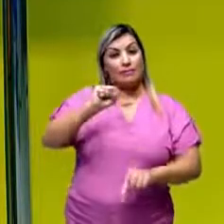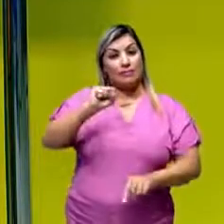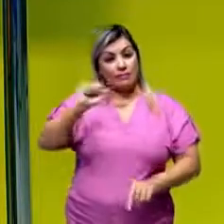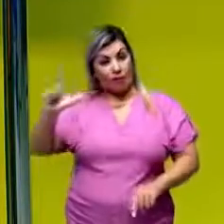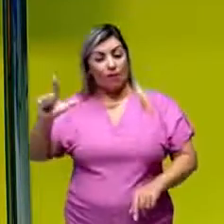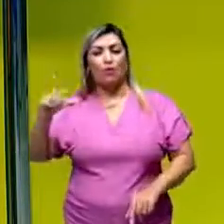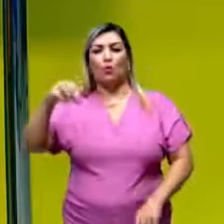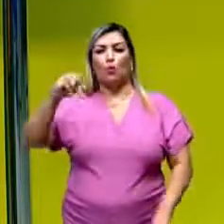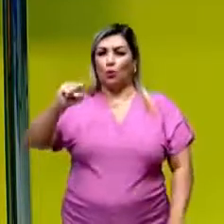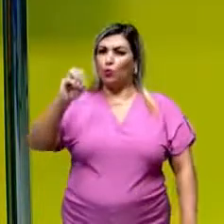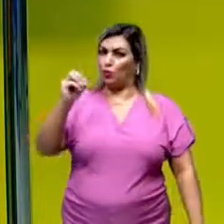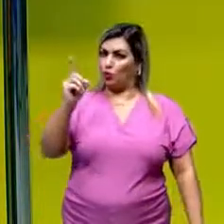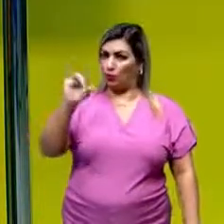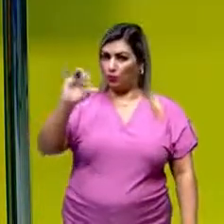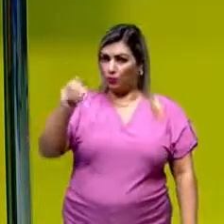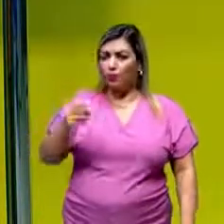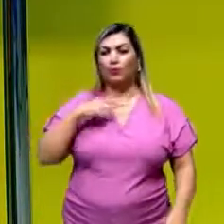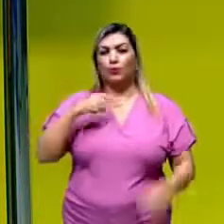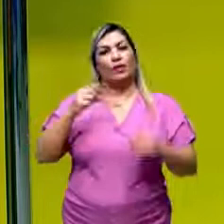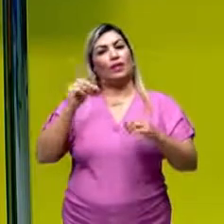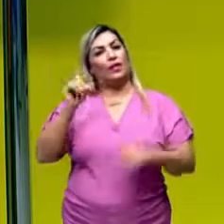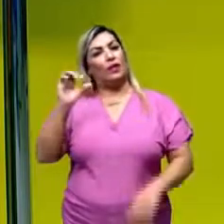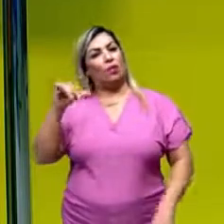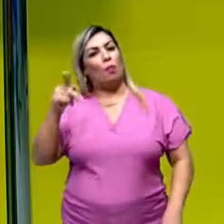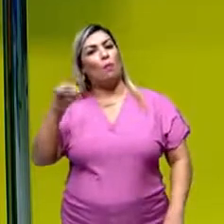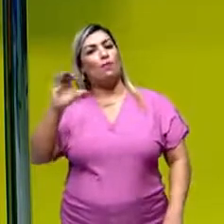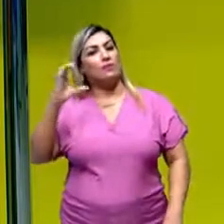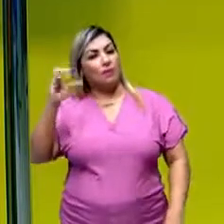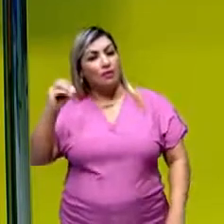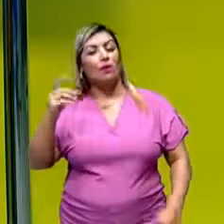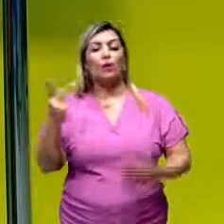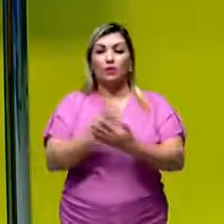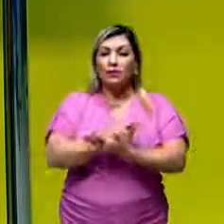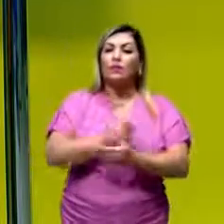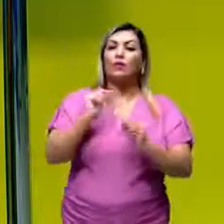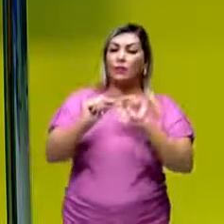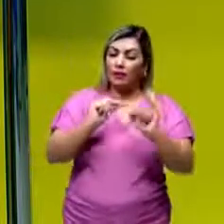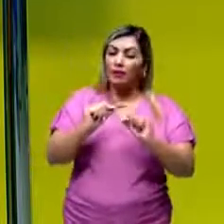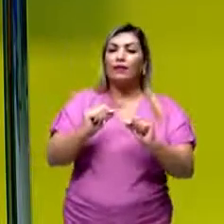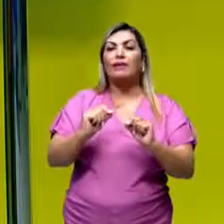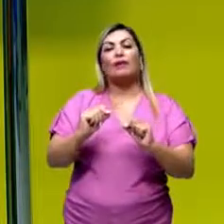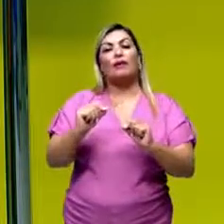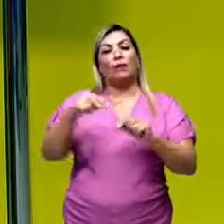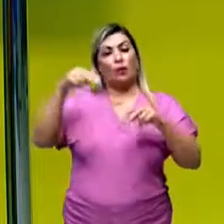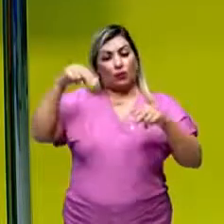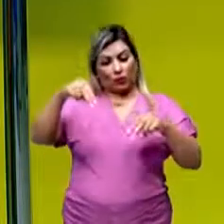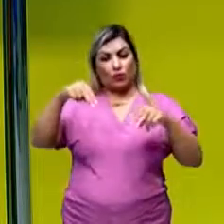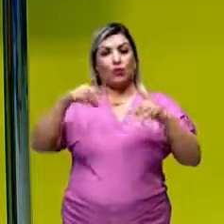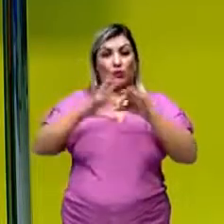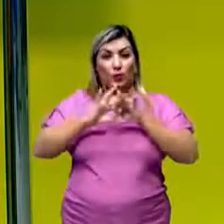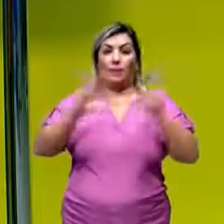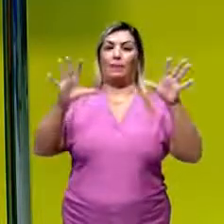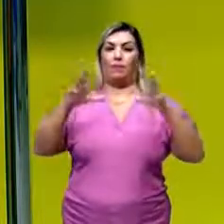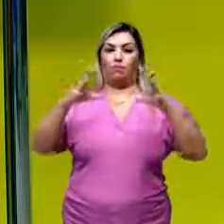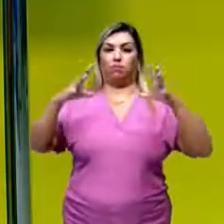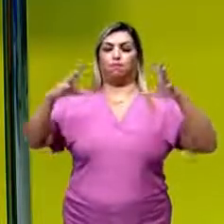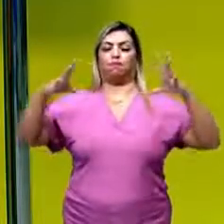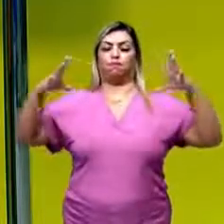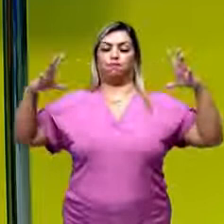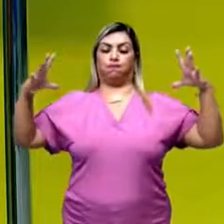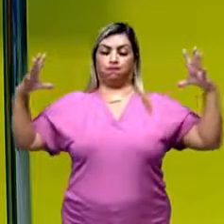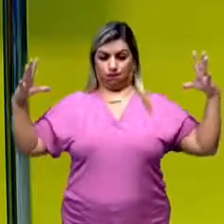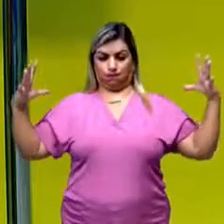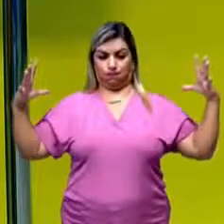decomposto aí dessa reação, vai reagir com outro composto, fazendo com que o nitrogênio seja liberado cada vez mais